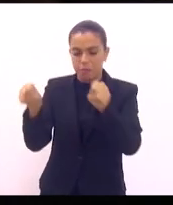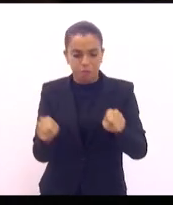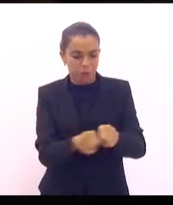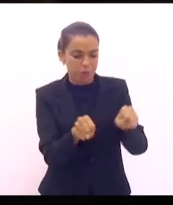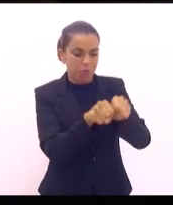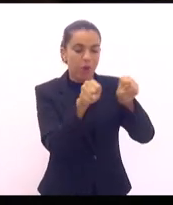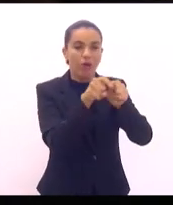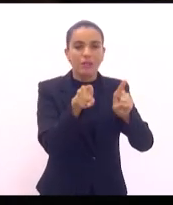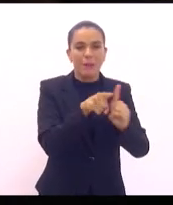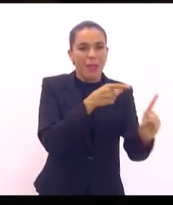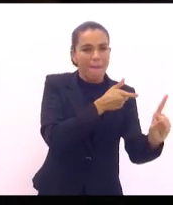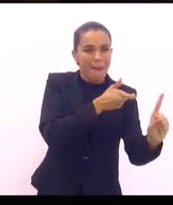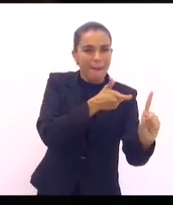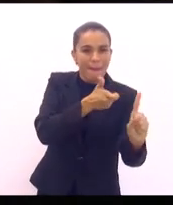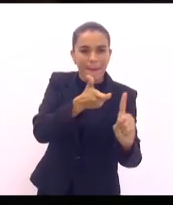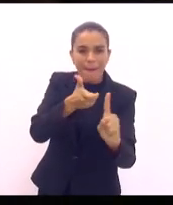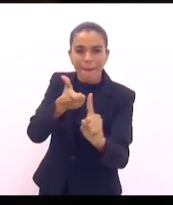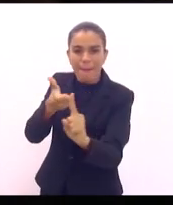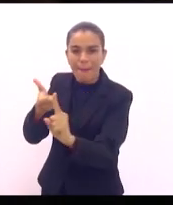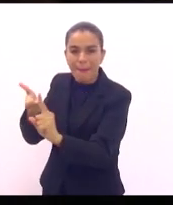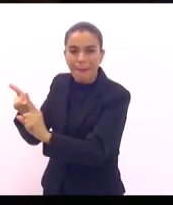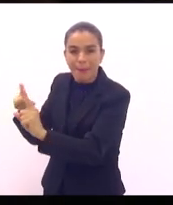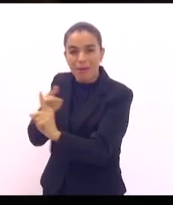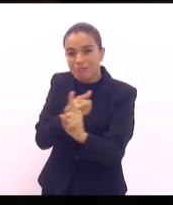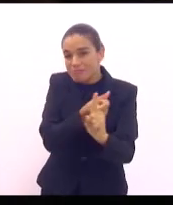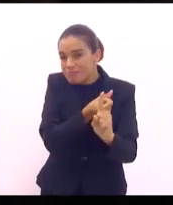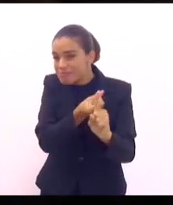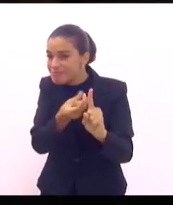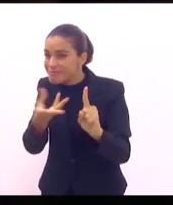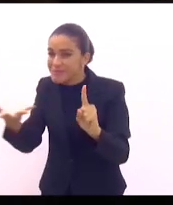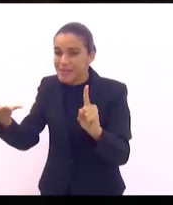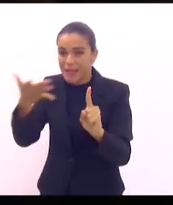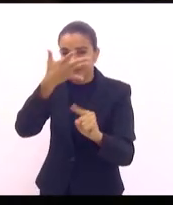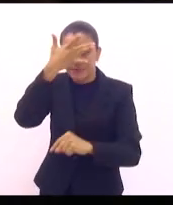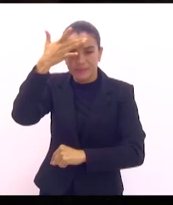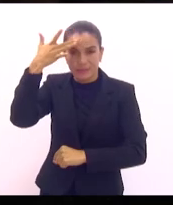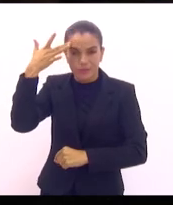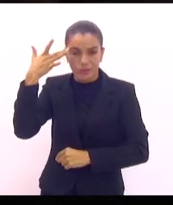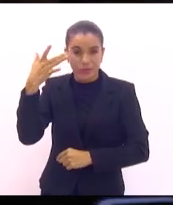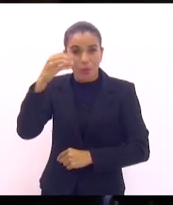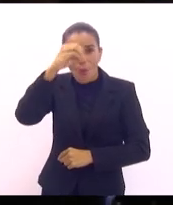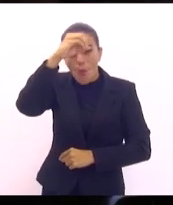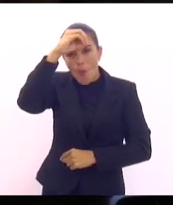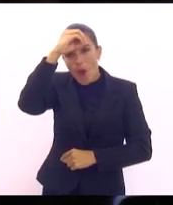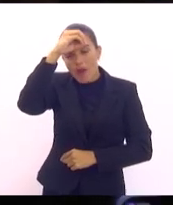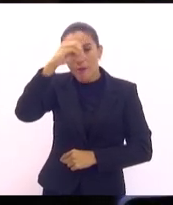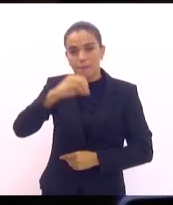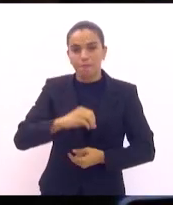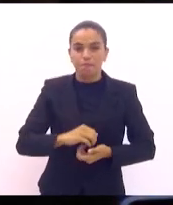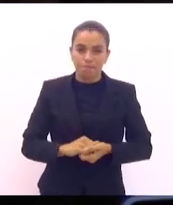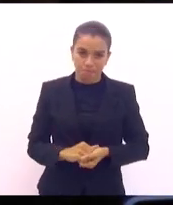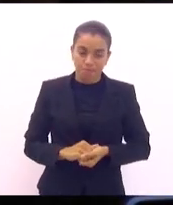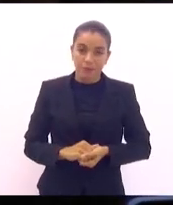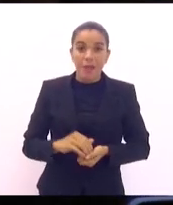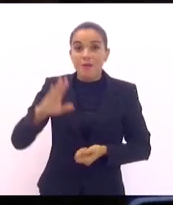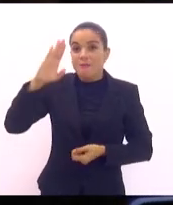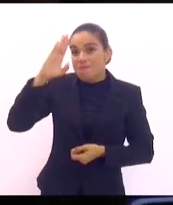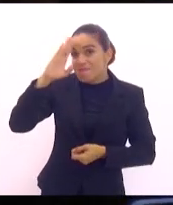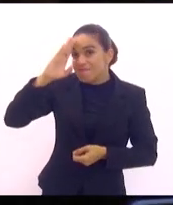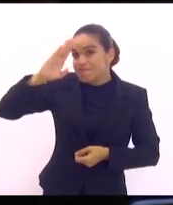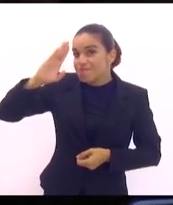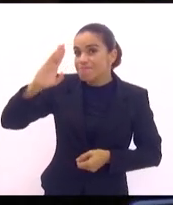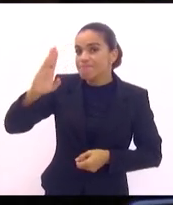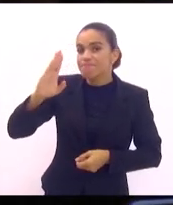matando milhares de pessoas inocentes e, principalmente,